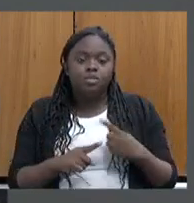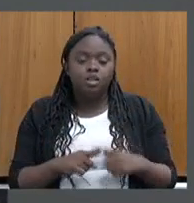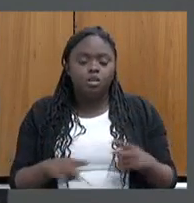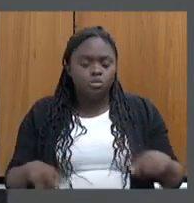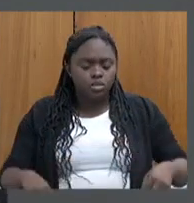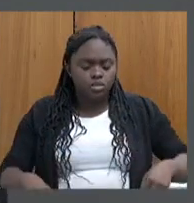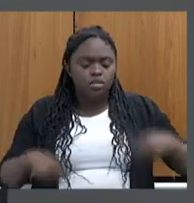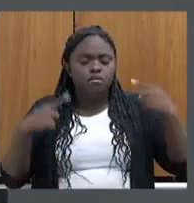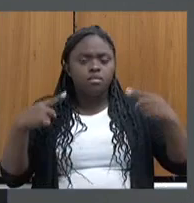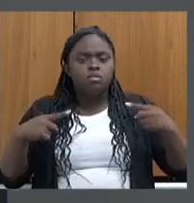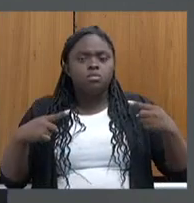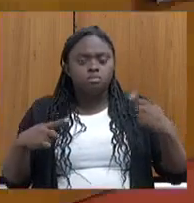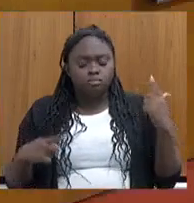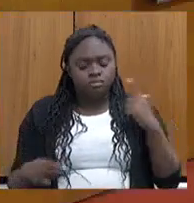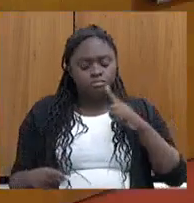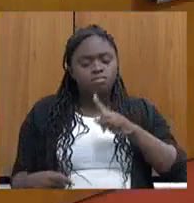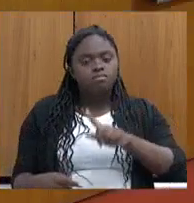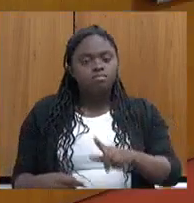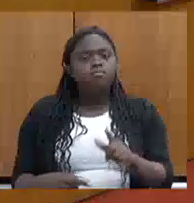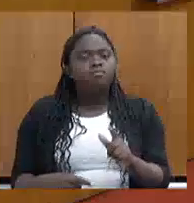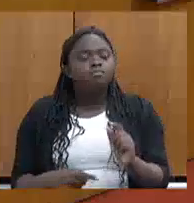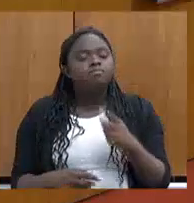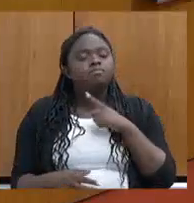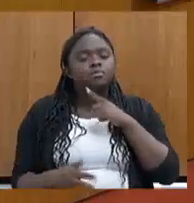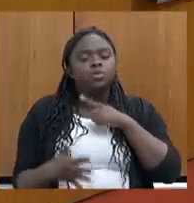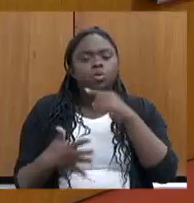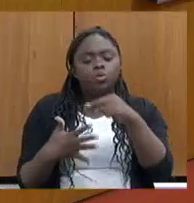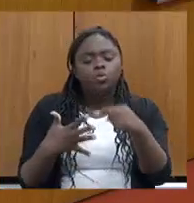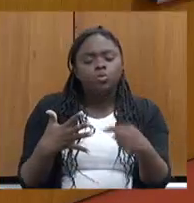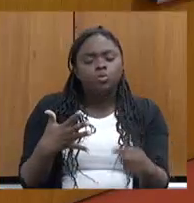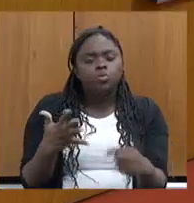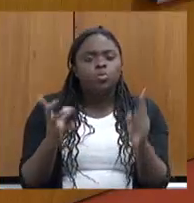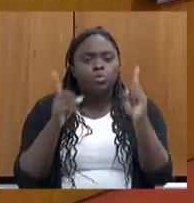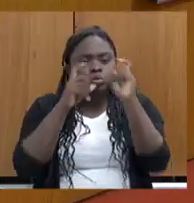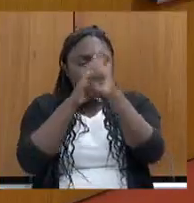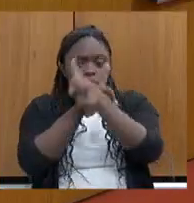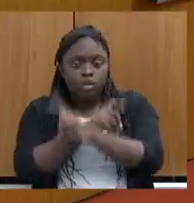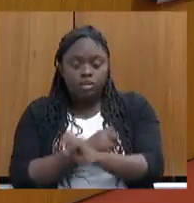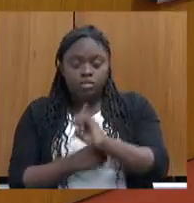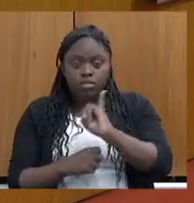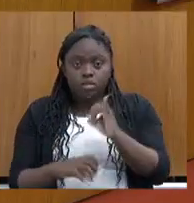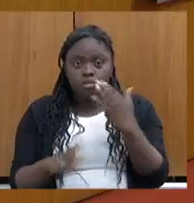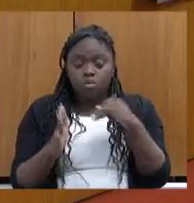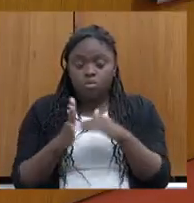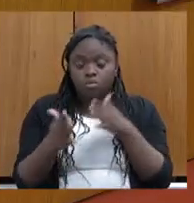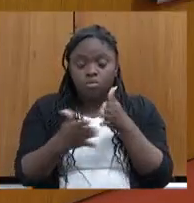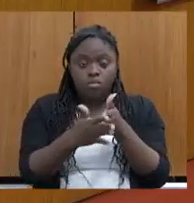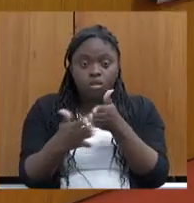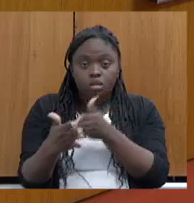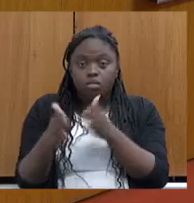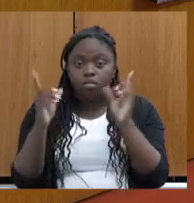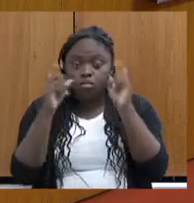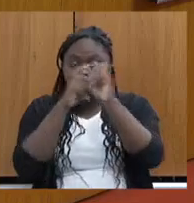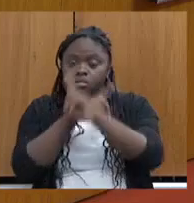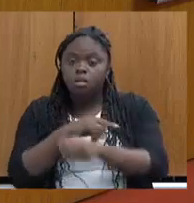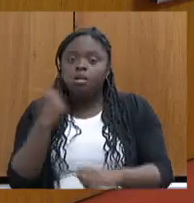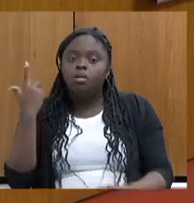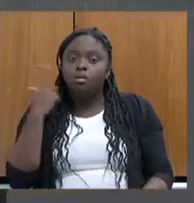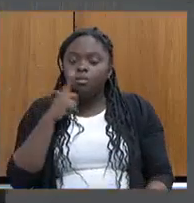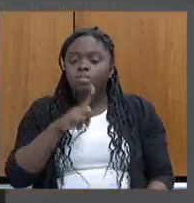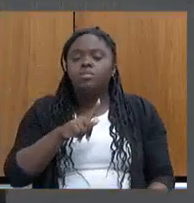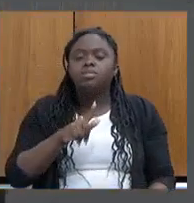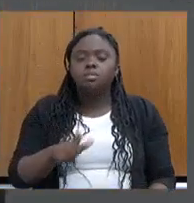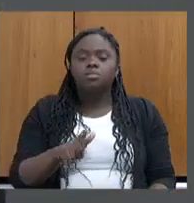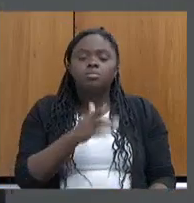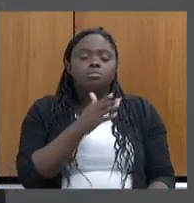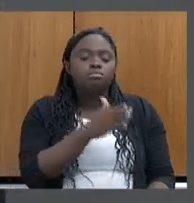desafios propostos, com todas essas dificuldades. Se com todas as dificuldades, com todos esses limitadores, conseguiu chegar em